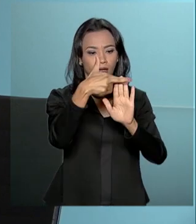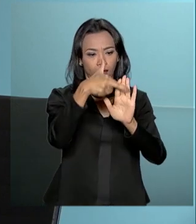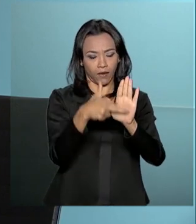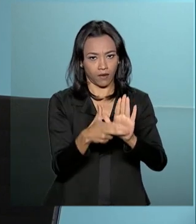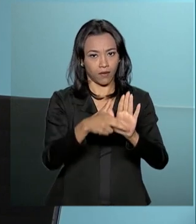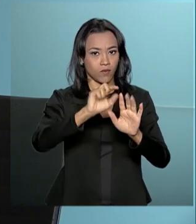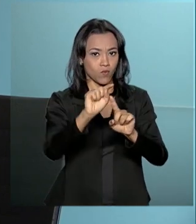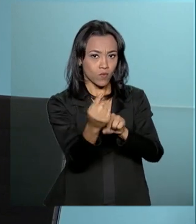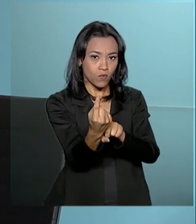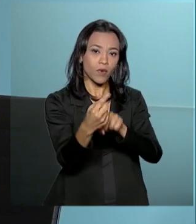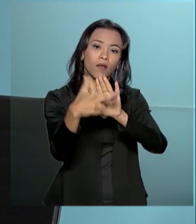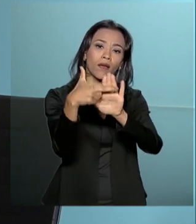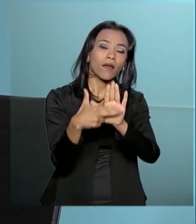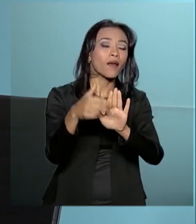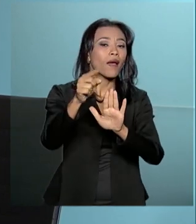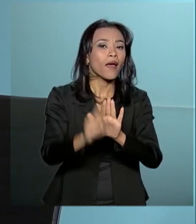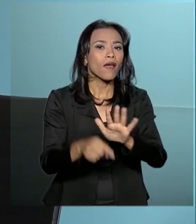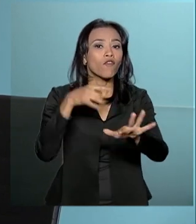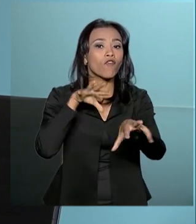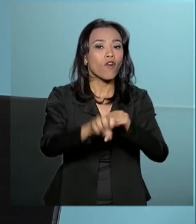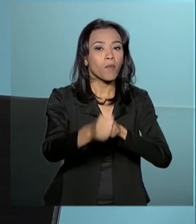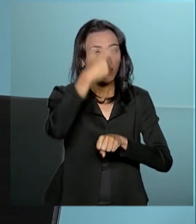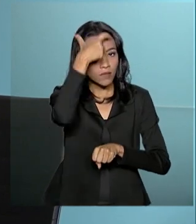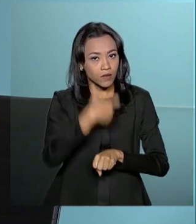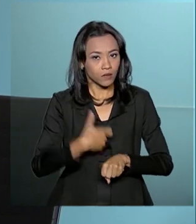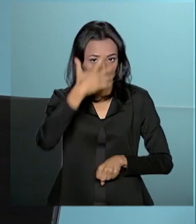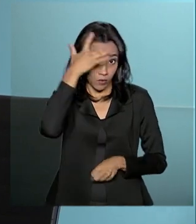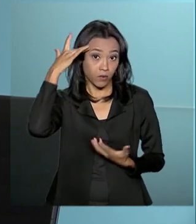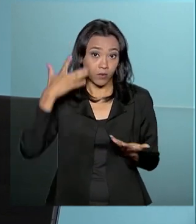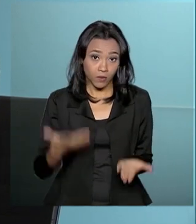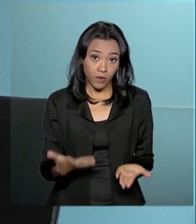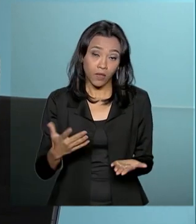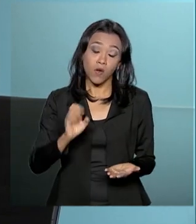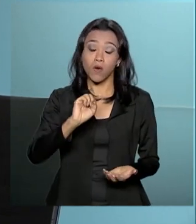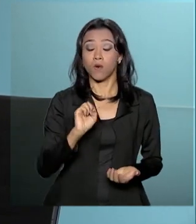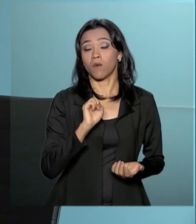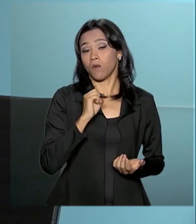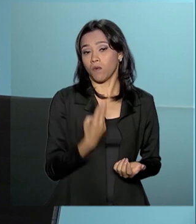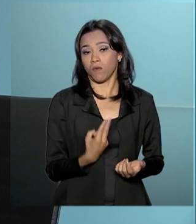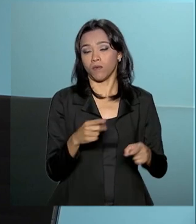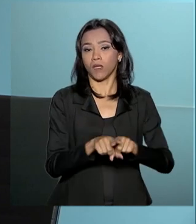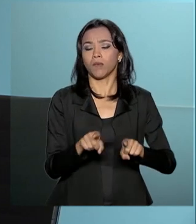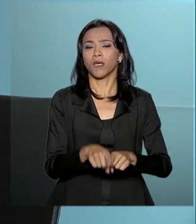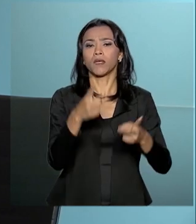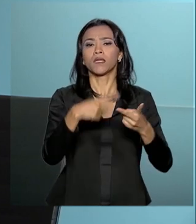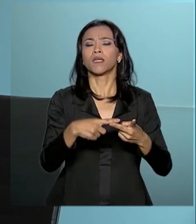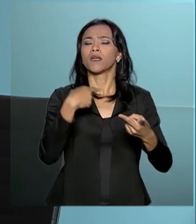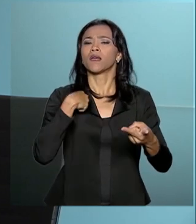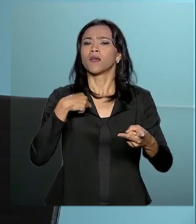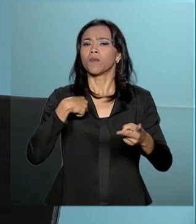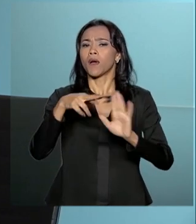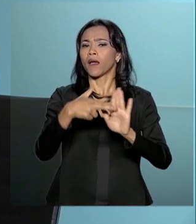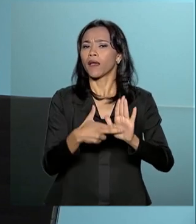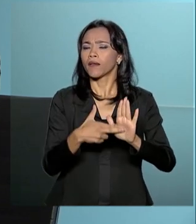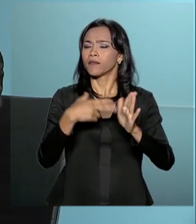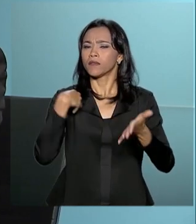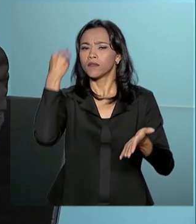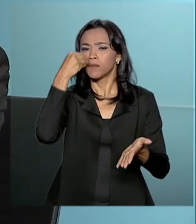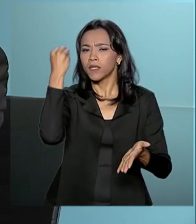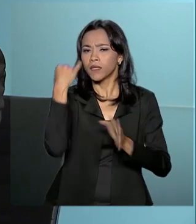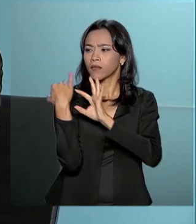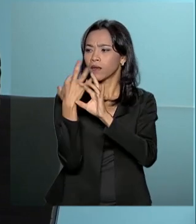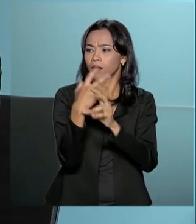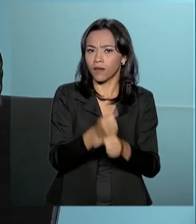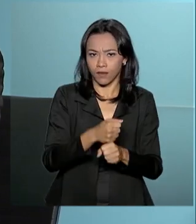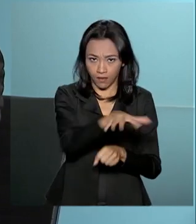seria o critério de formação acadêmica, ou um critério de tempo de experiência na área, ou